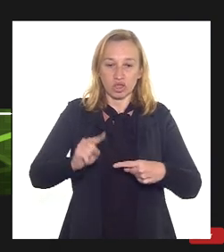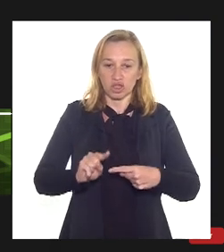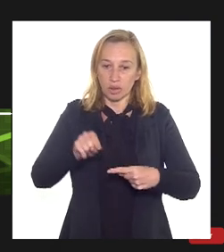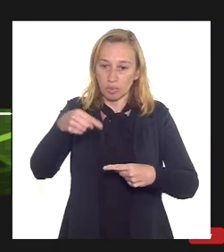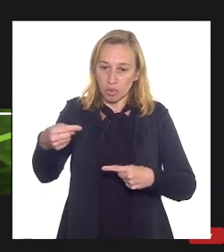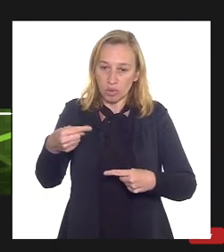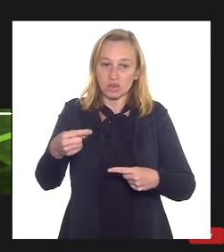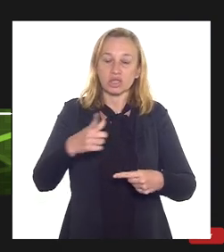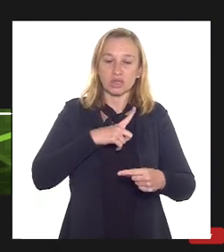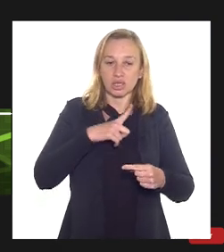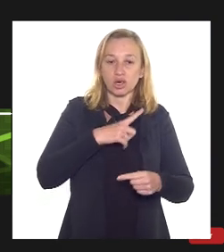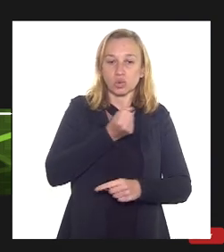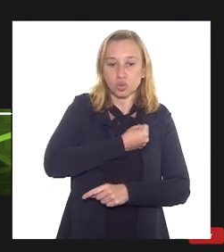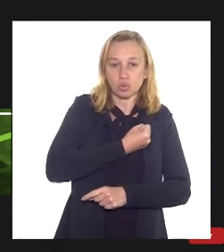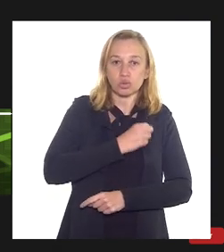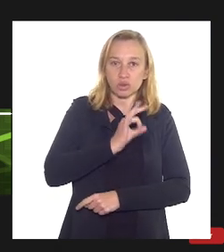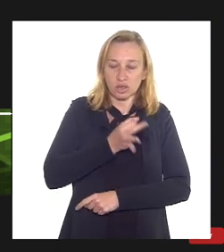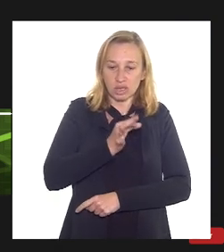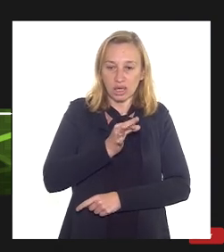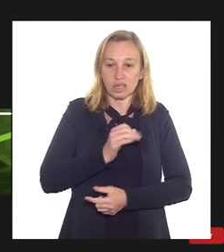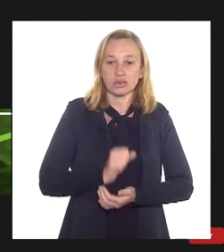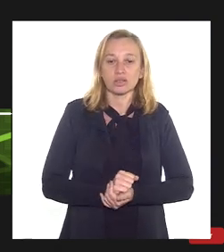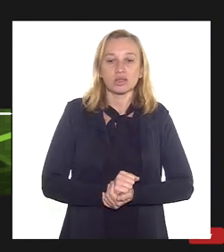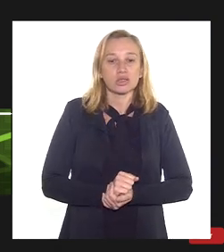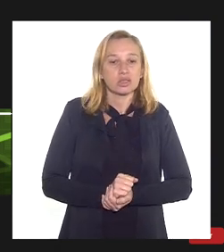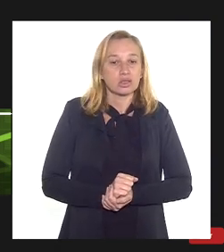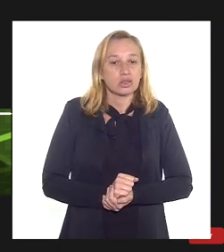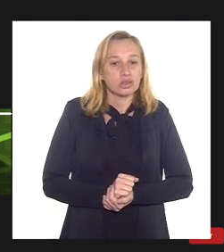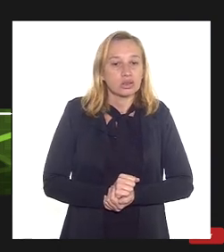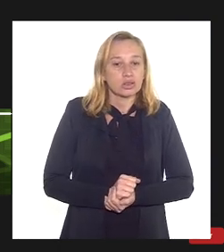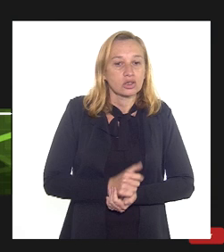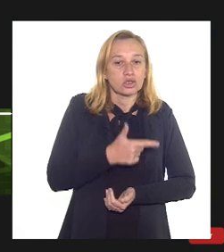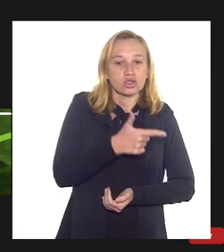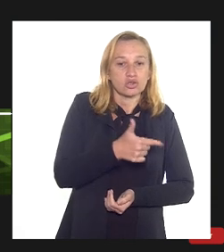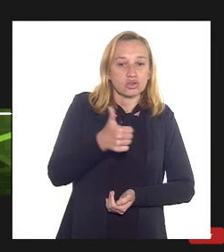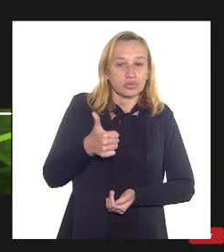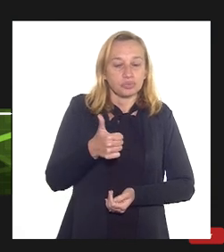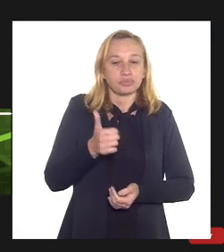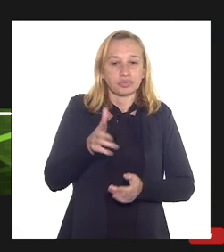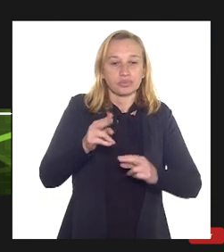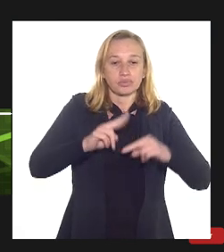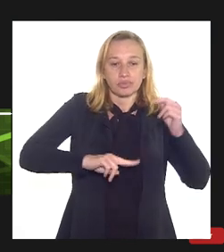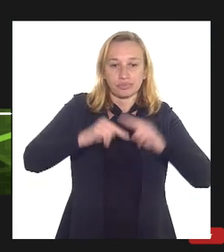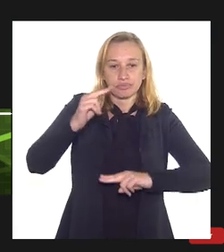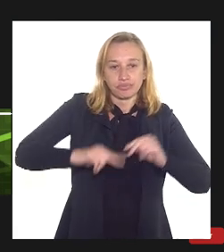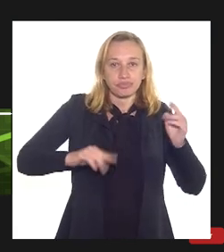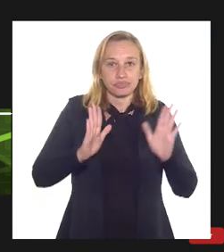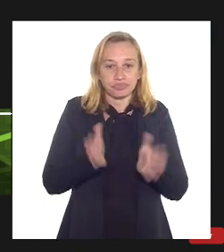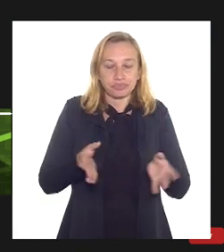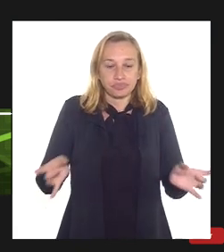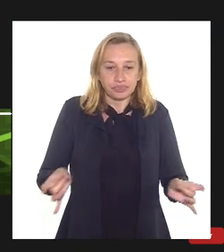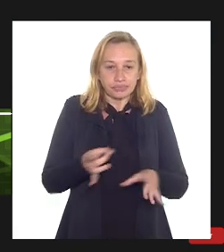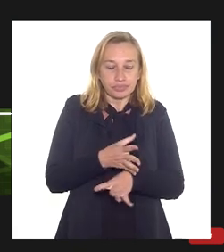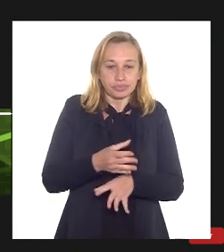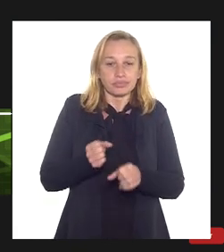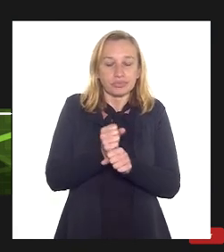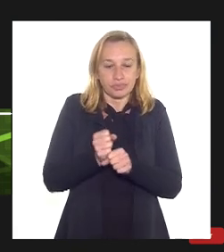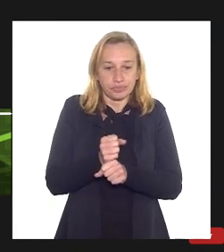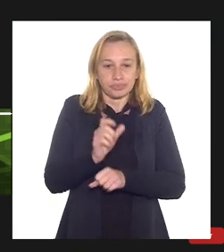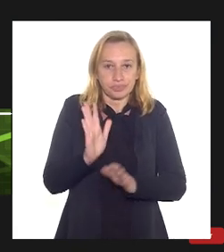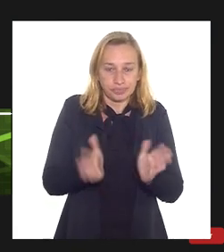calendário de citatórios já postos, com leilões previstos para 2021, esse de junho não é o único, haverá outros esse ano ainda,